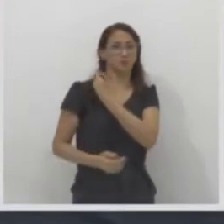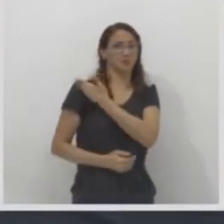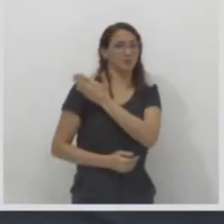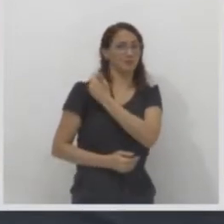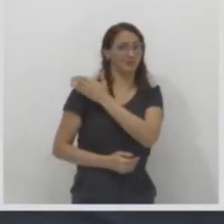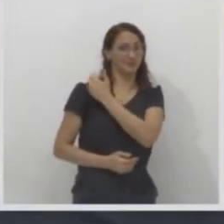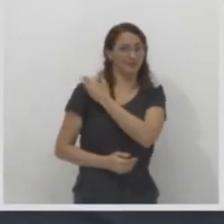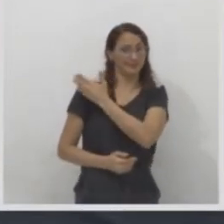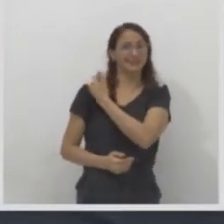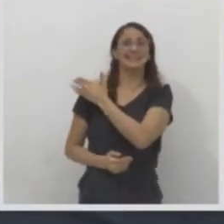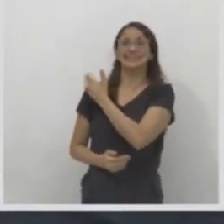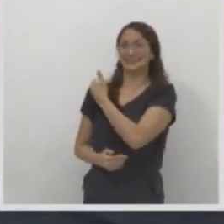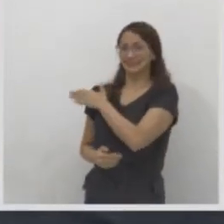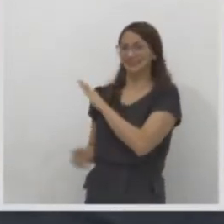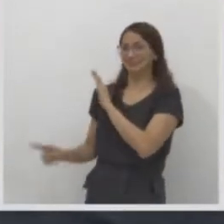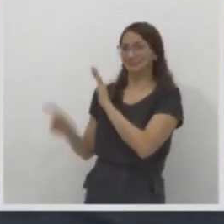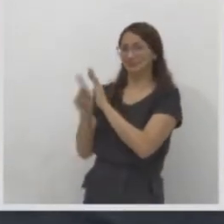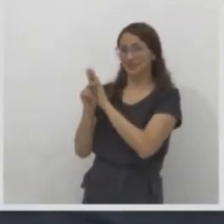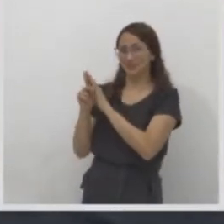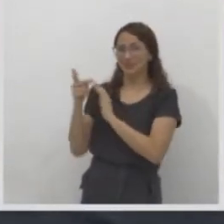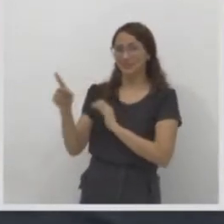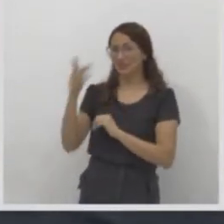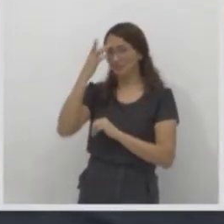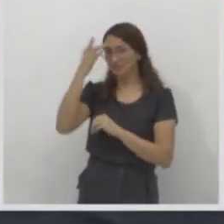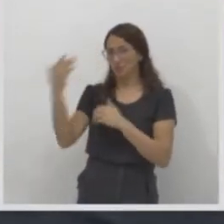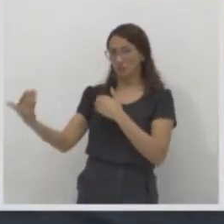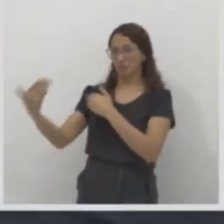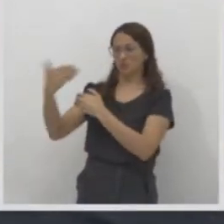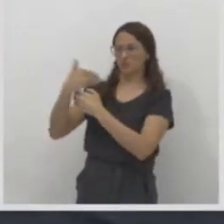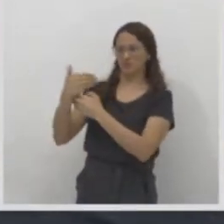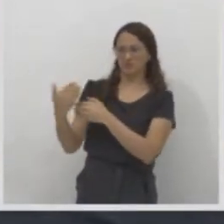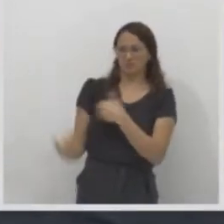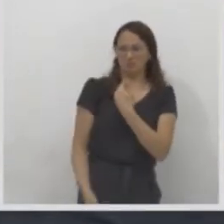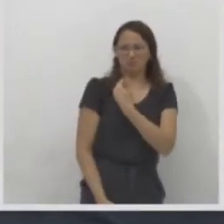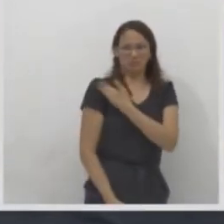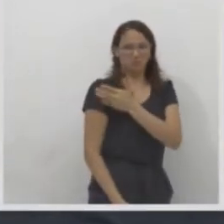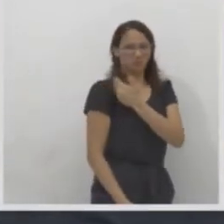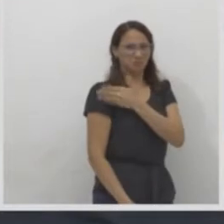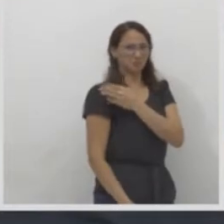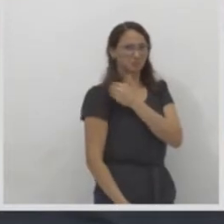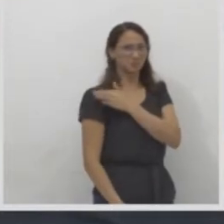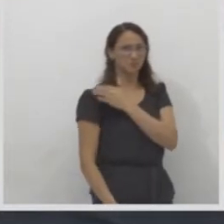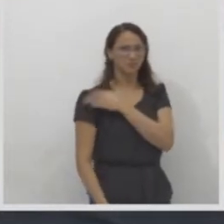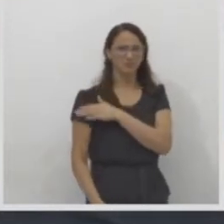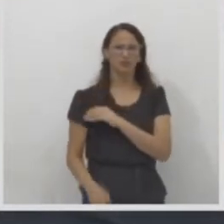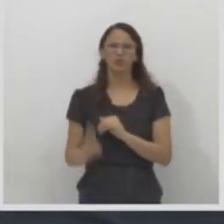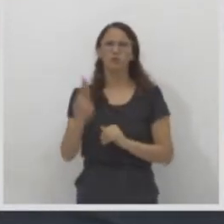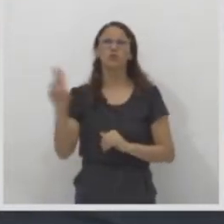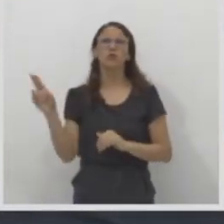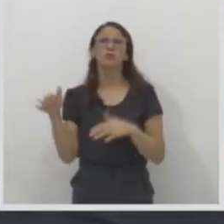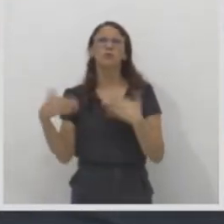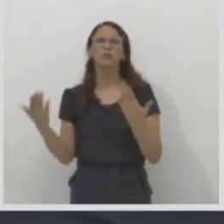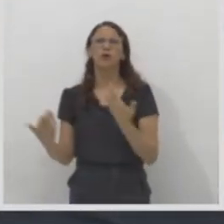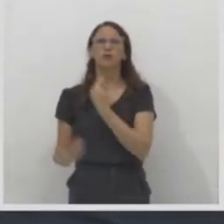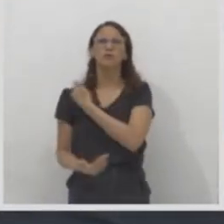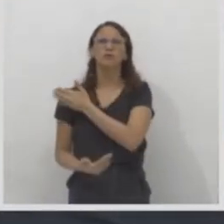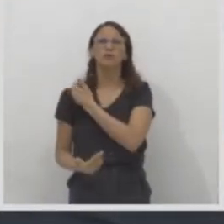já o termo de preconceito ao imigrante. Como é que eu chamo o preconceito ao imigrante?